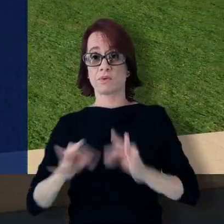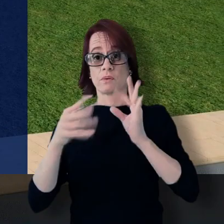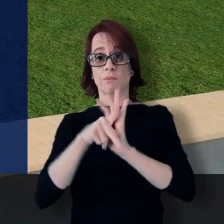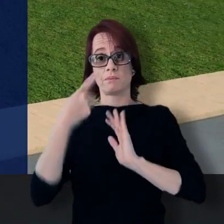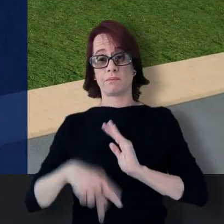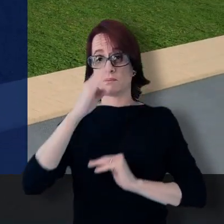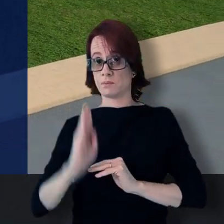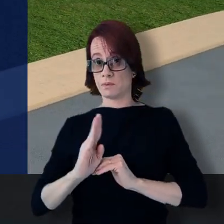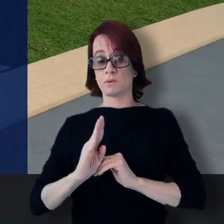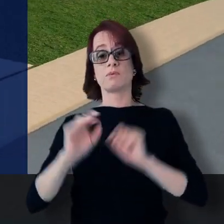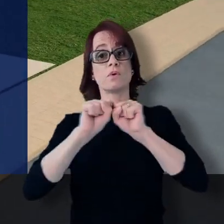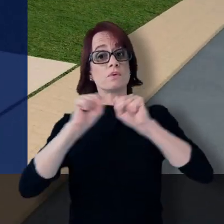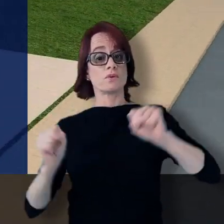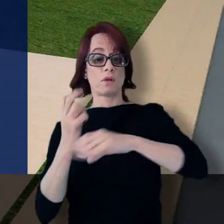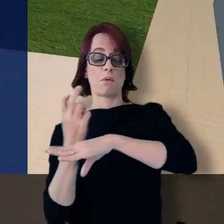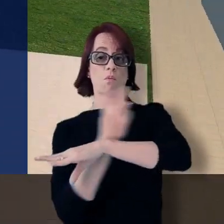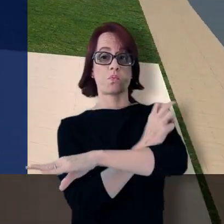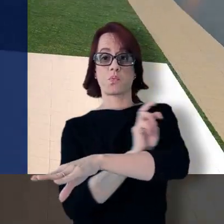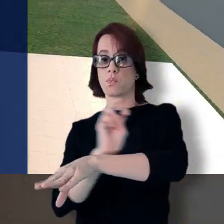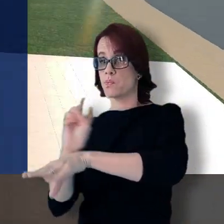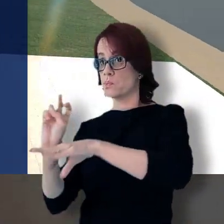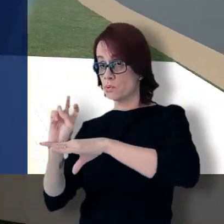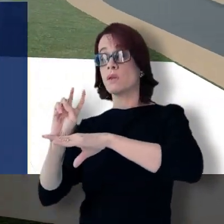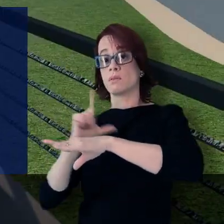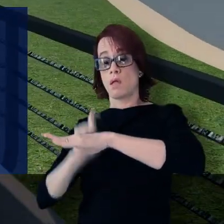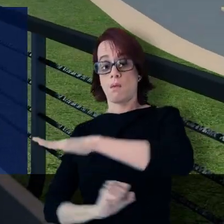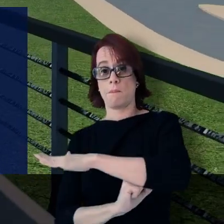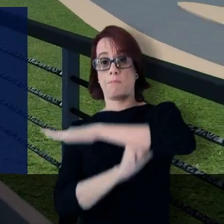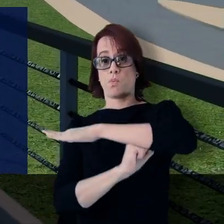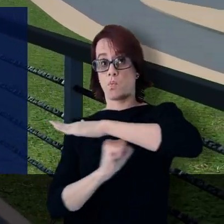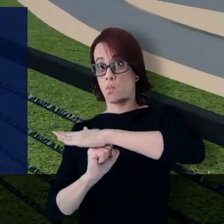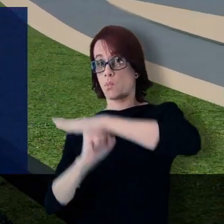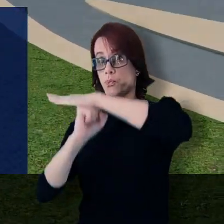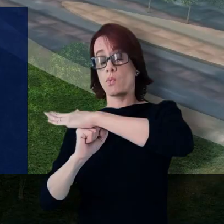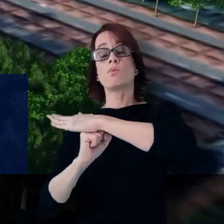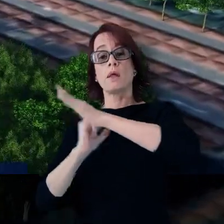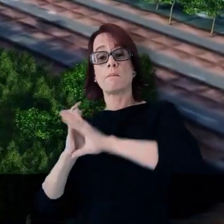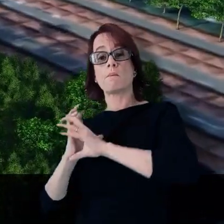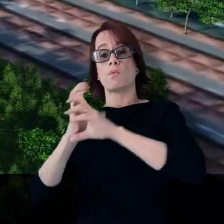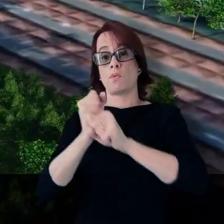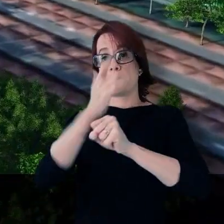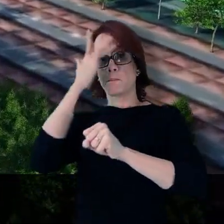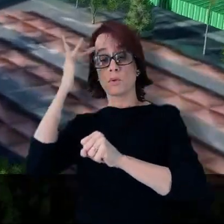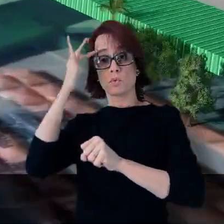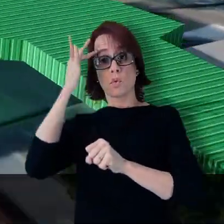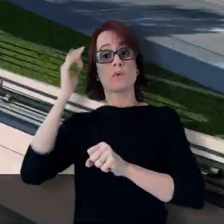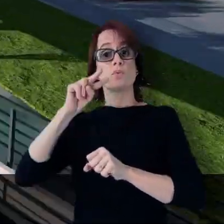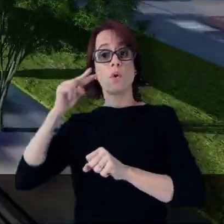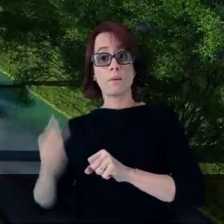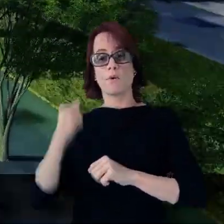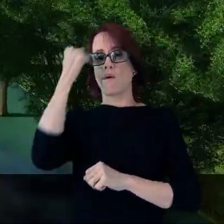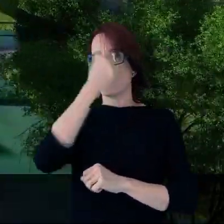Com a tecnologia brasileira Aeromóvel, o sistema PeopleMover funcionará em via elevada e terá capacidade de